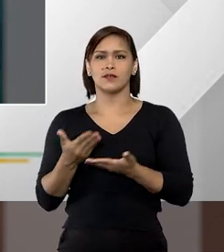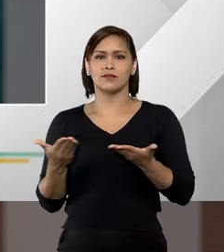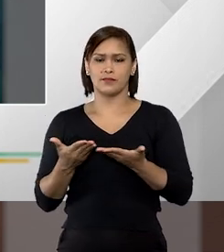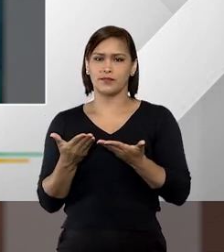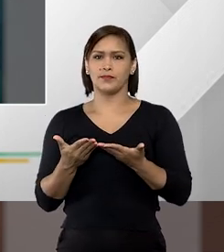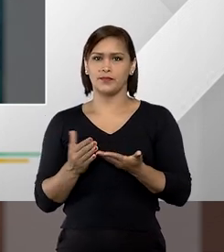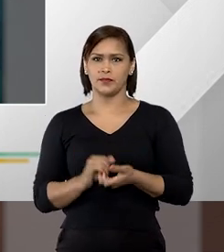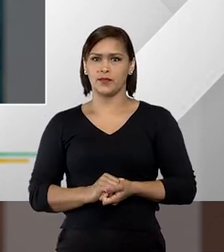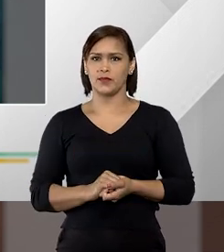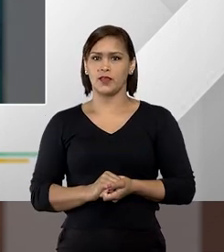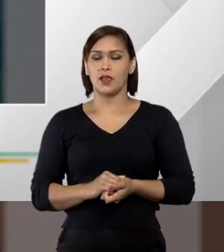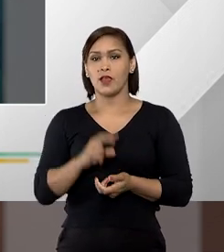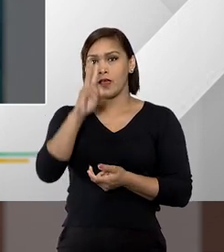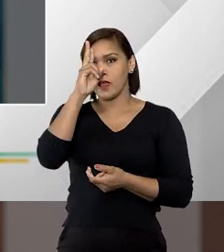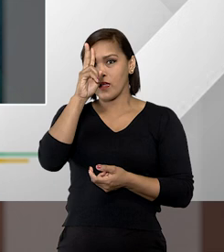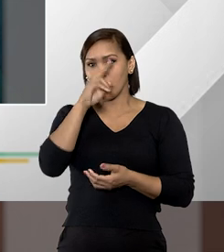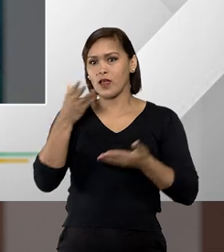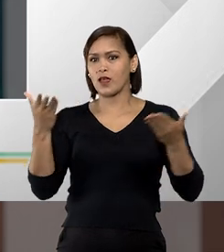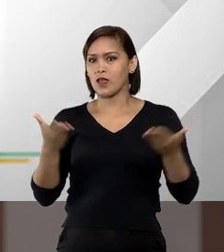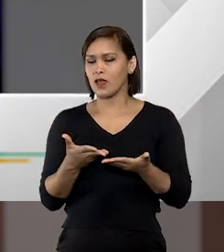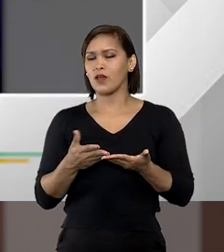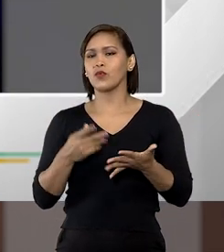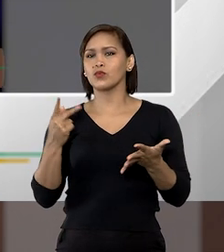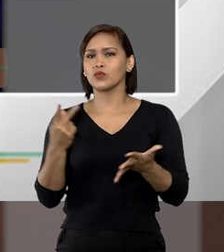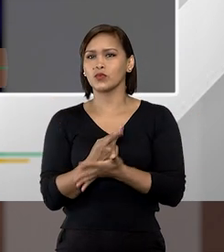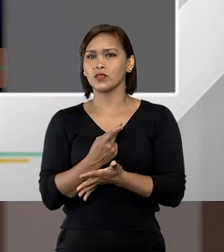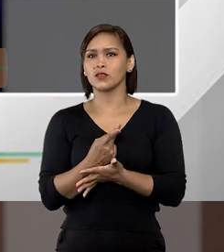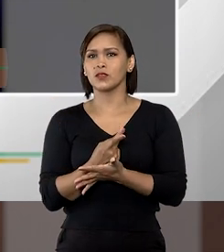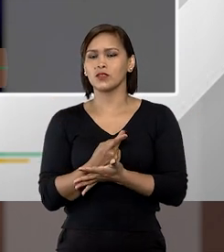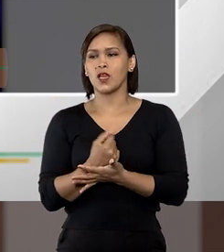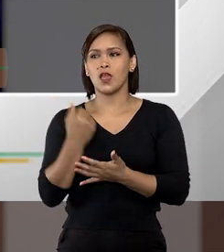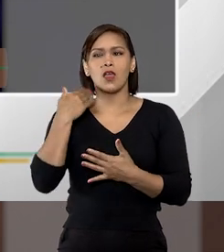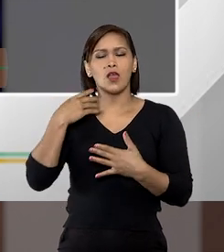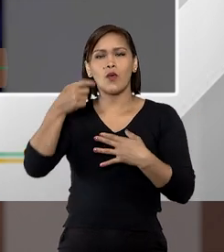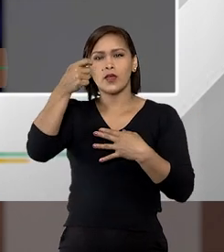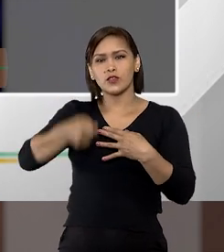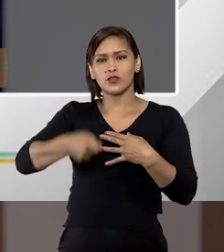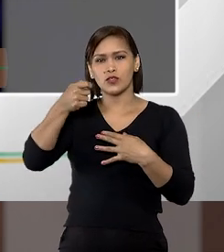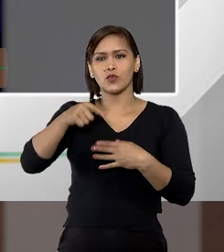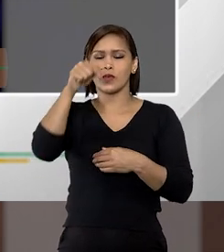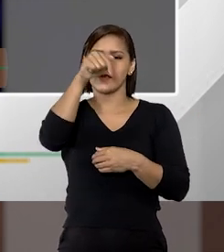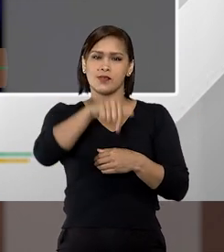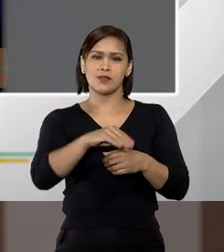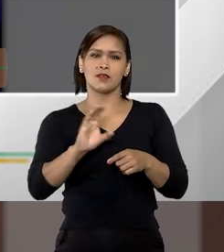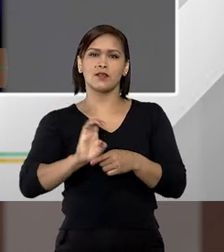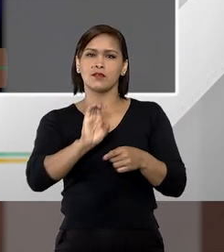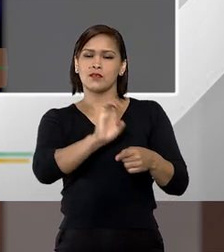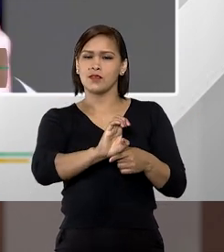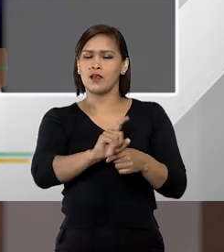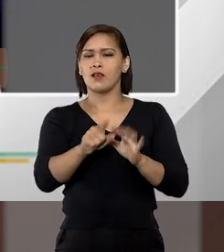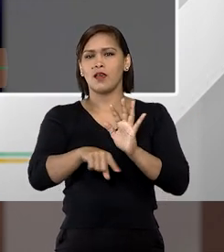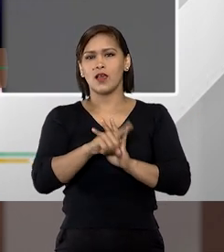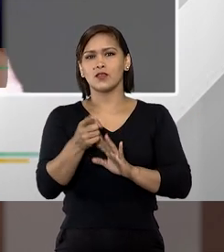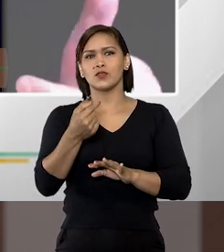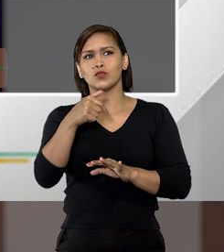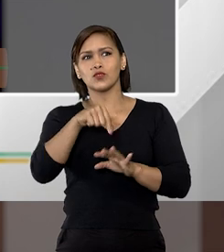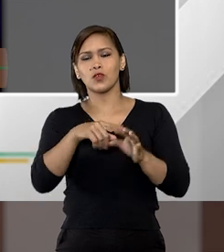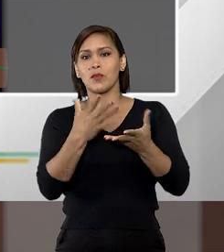Eu me lembrei agora de uma situação eu era juiz de uma cidade aqui no interior do estado sobre essa